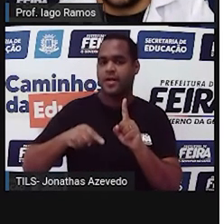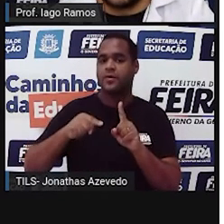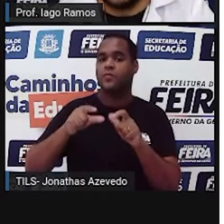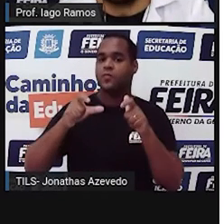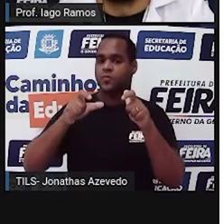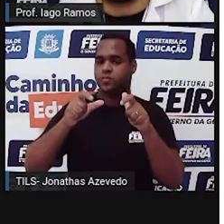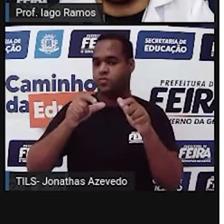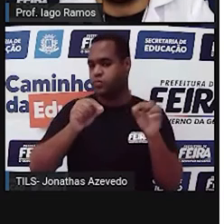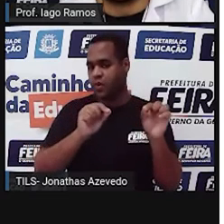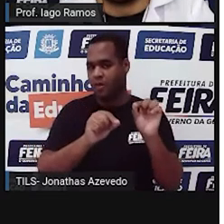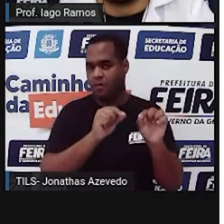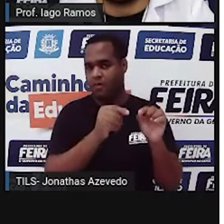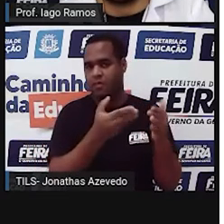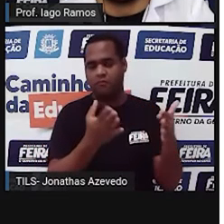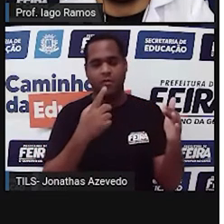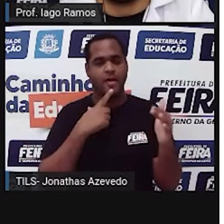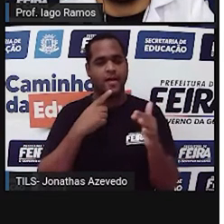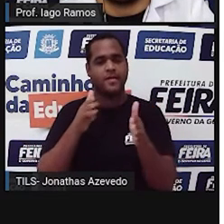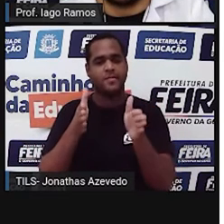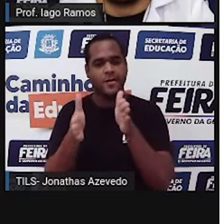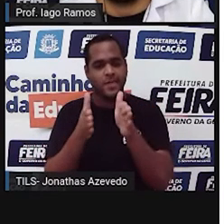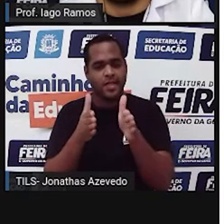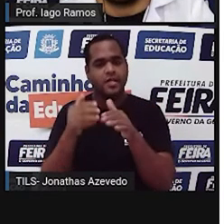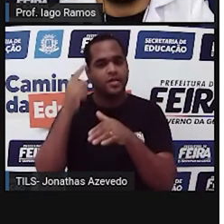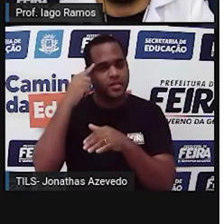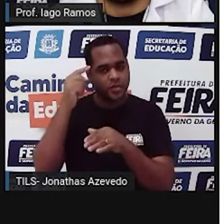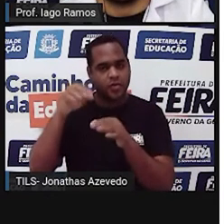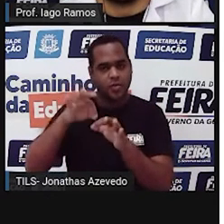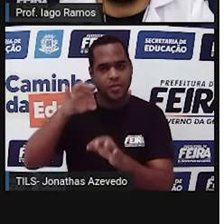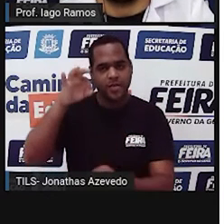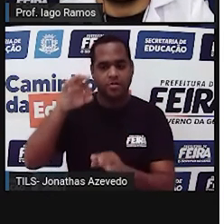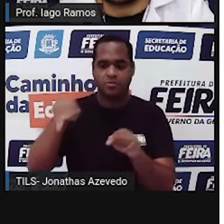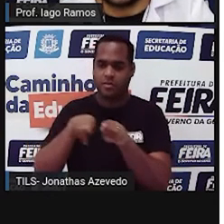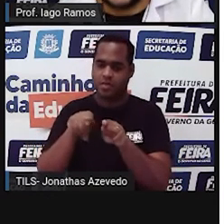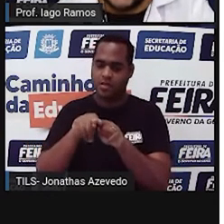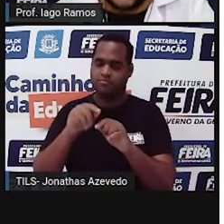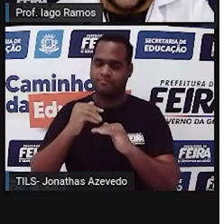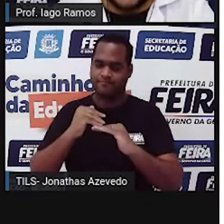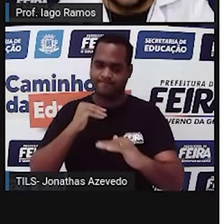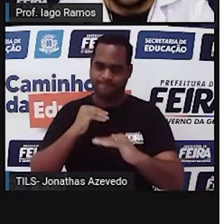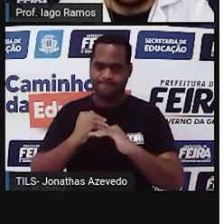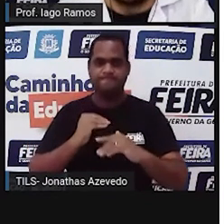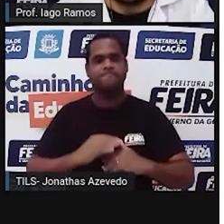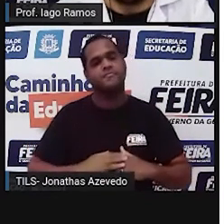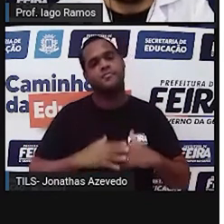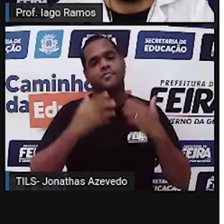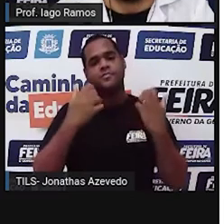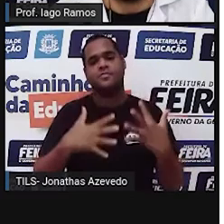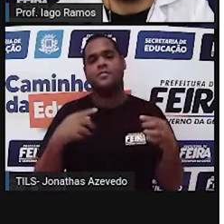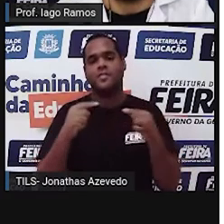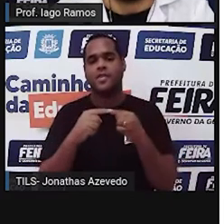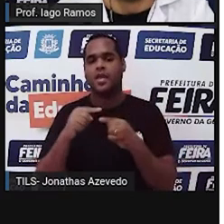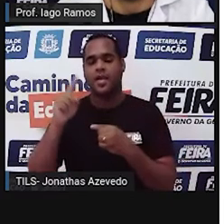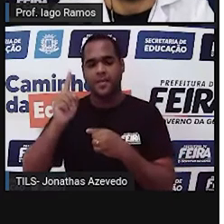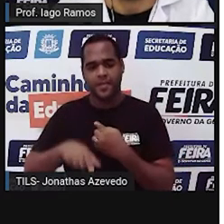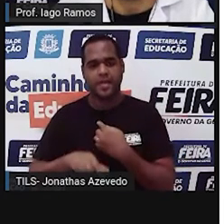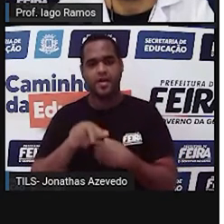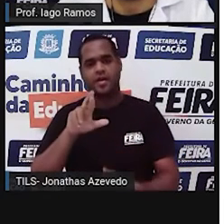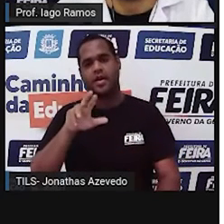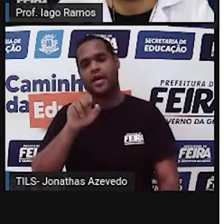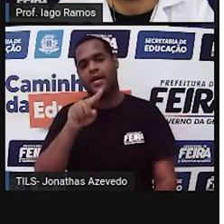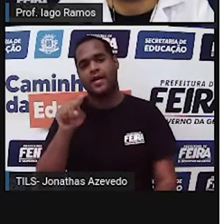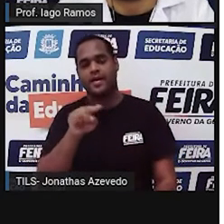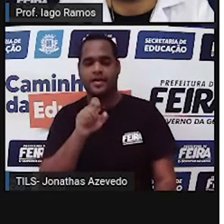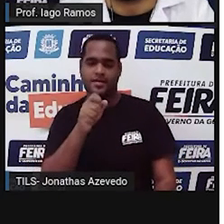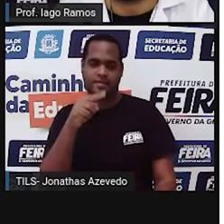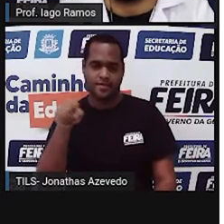produto entre a medida do comprimento e a medida da altura. Produto da medida do comprimento pela altura,